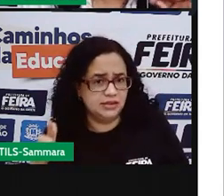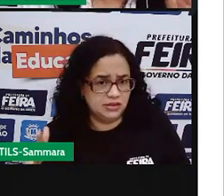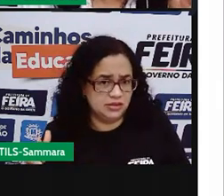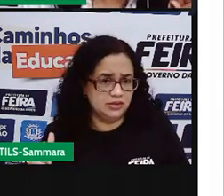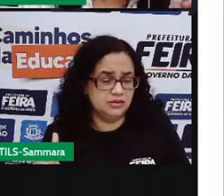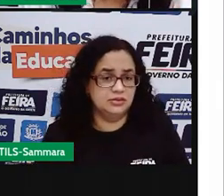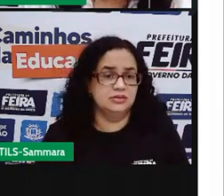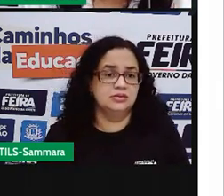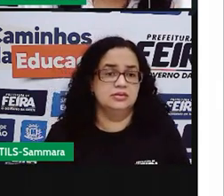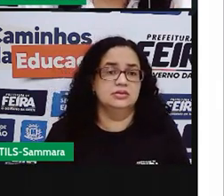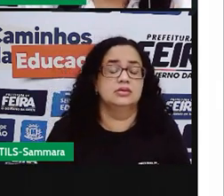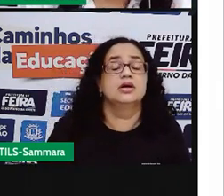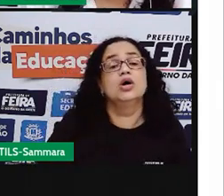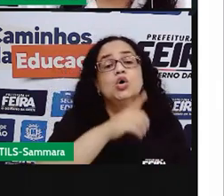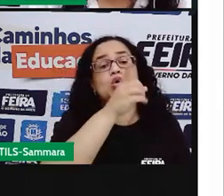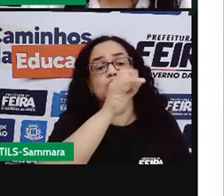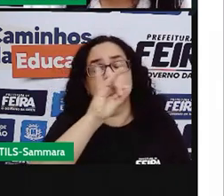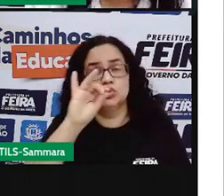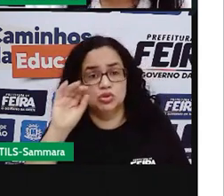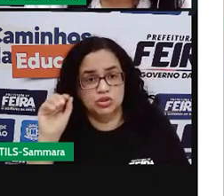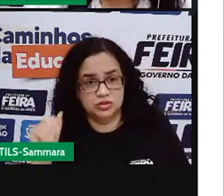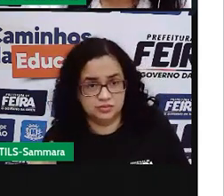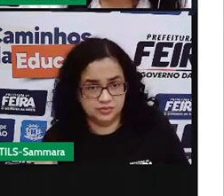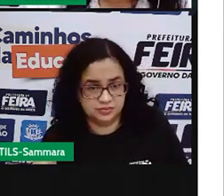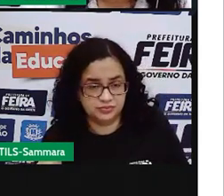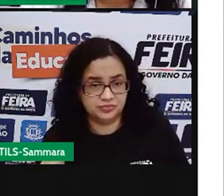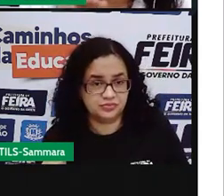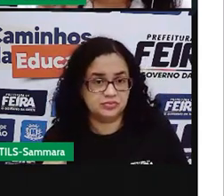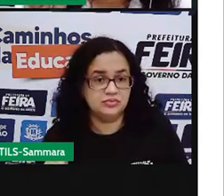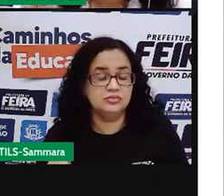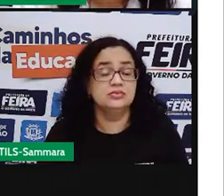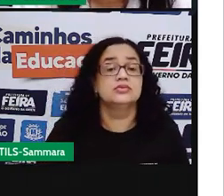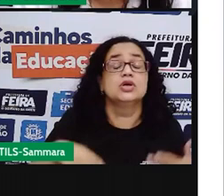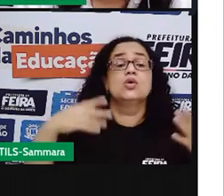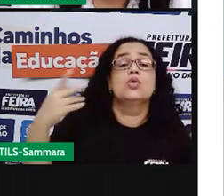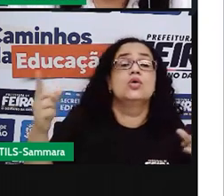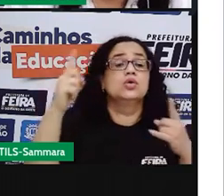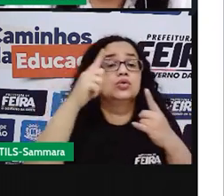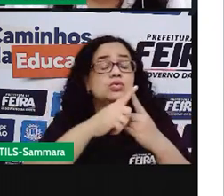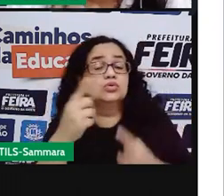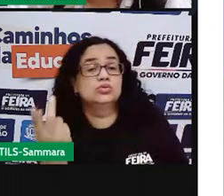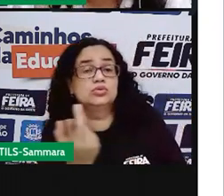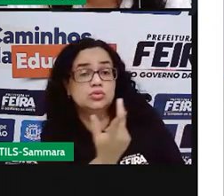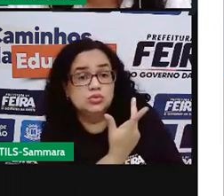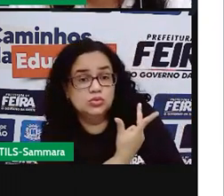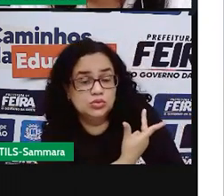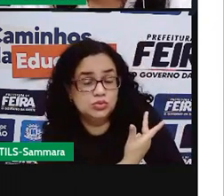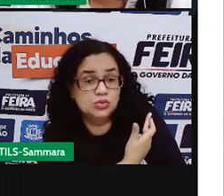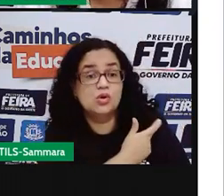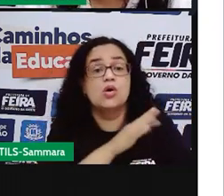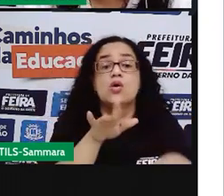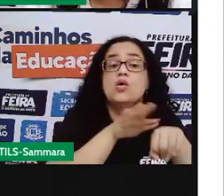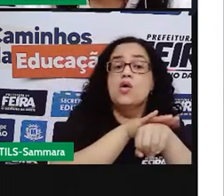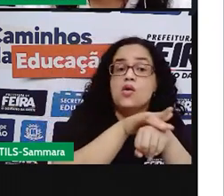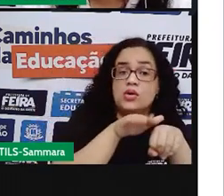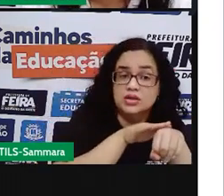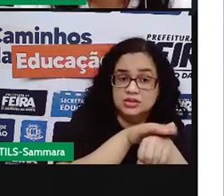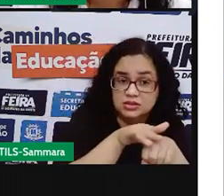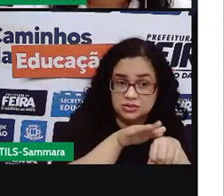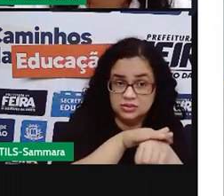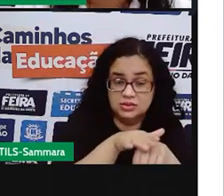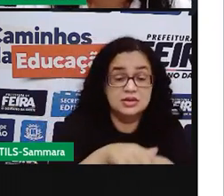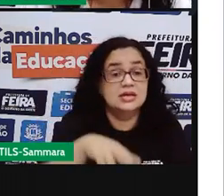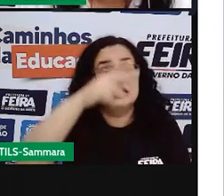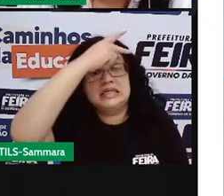a data, se não tivesse qual era o tipo de vacina, qual a doença essa vacina combate,